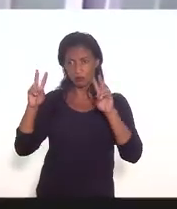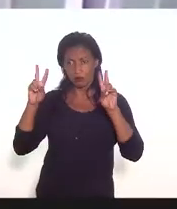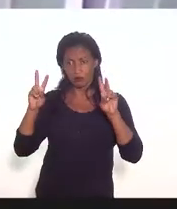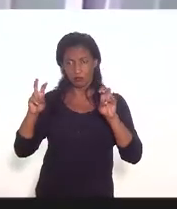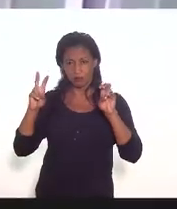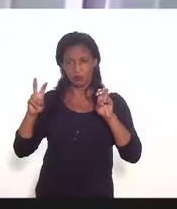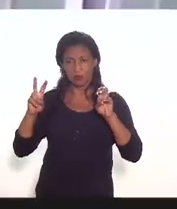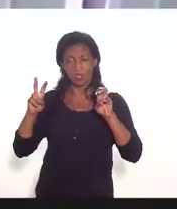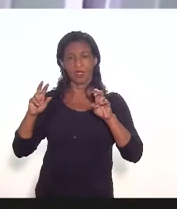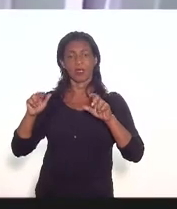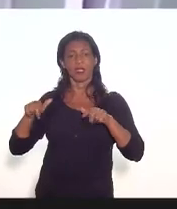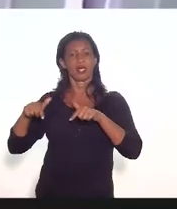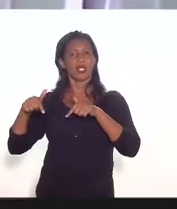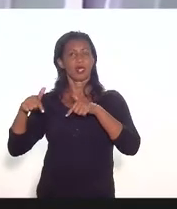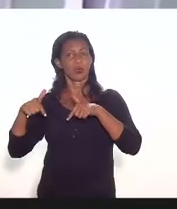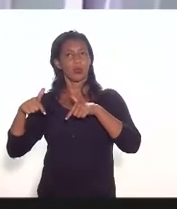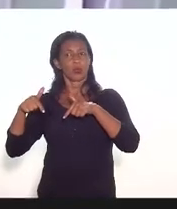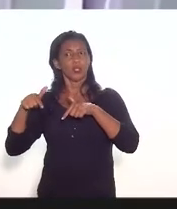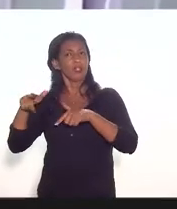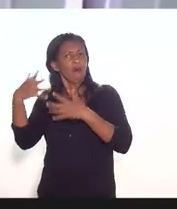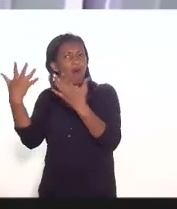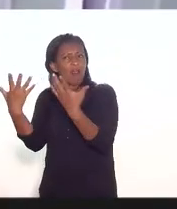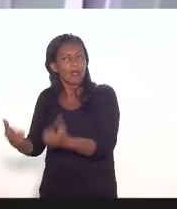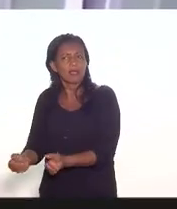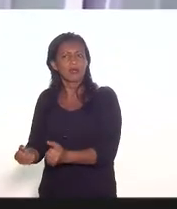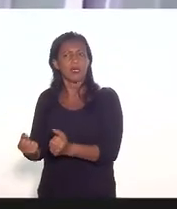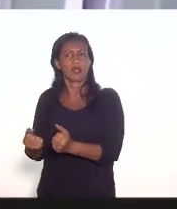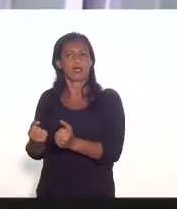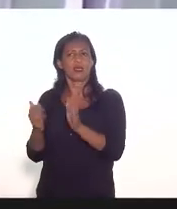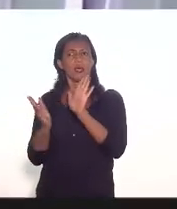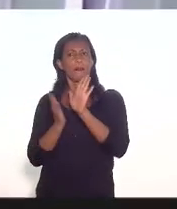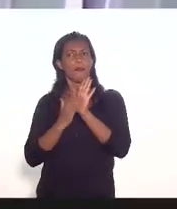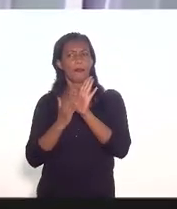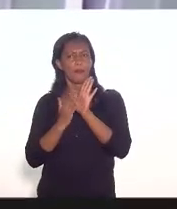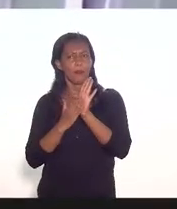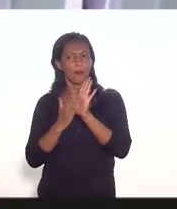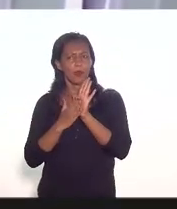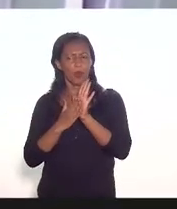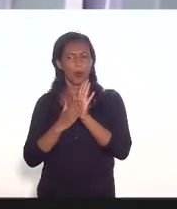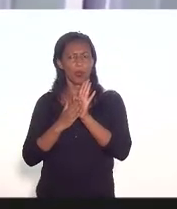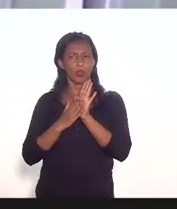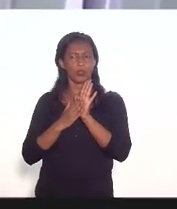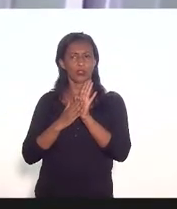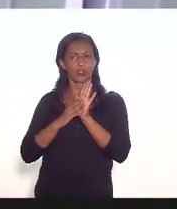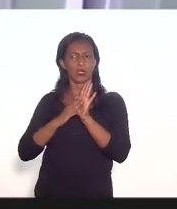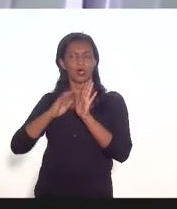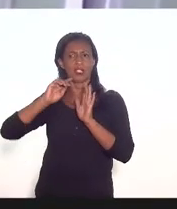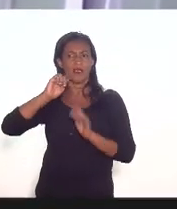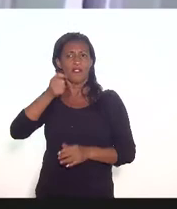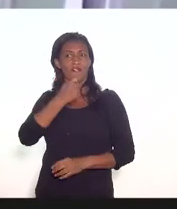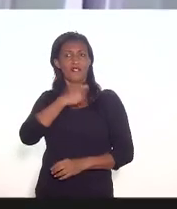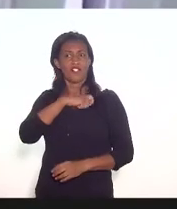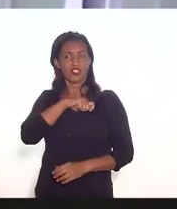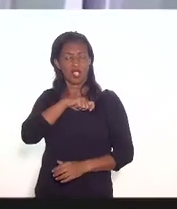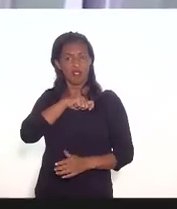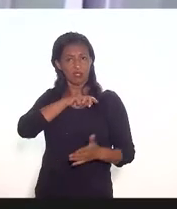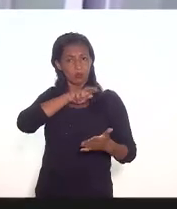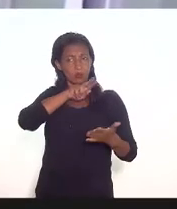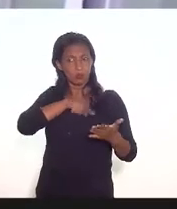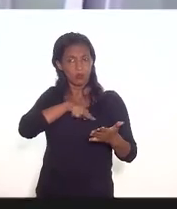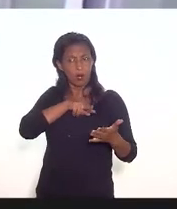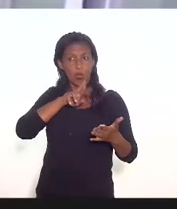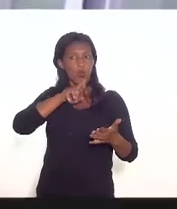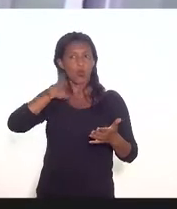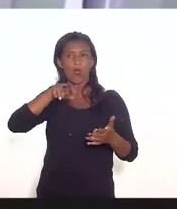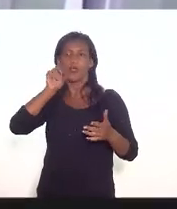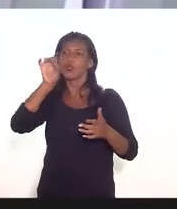em função disso considera-se que as medidas propostas não possuem custos fiscais relevantes não basta uma